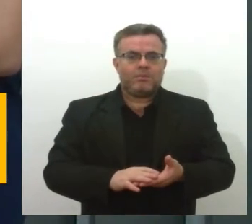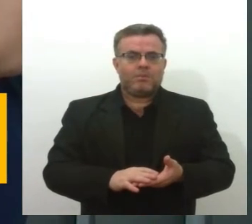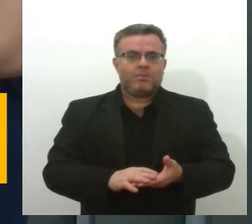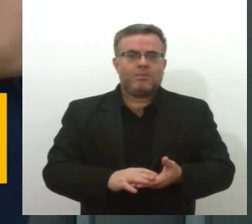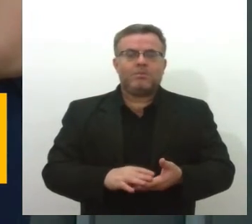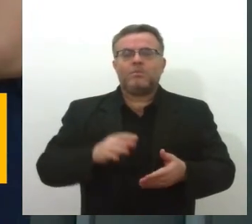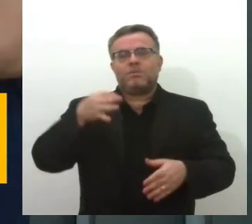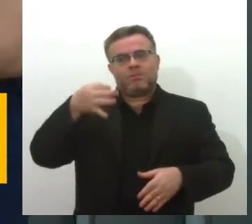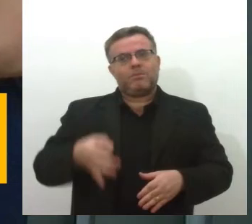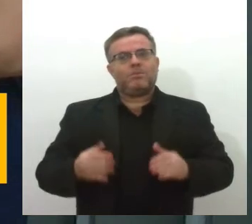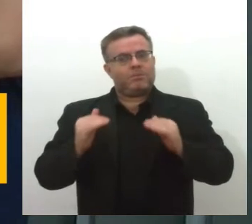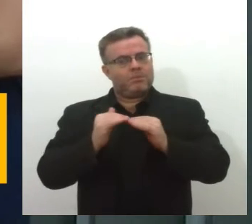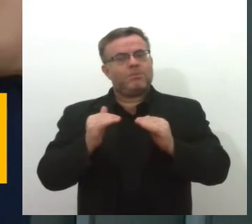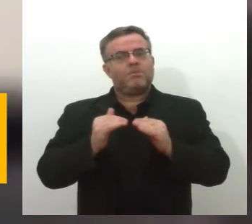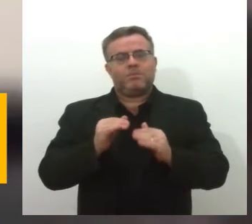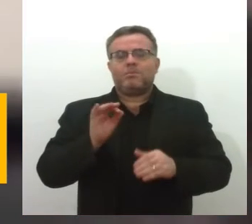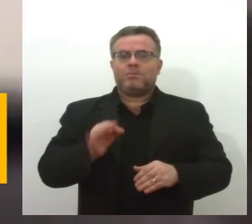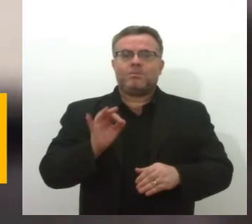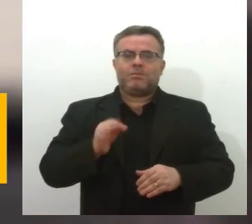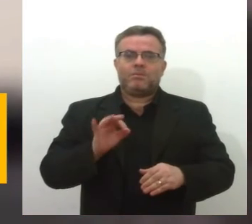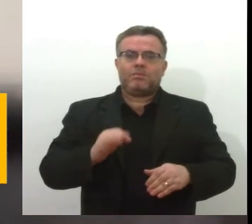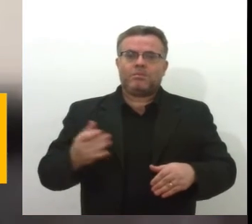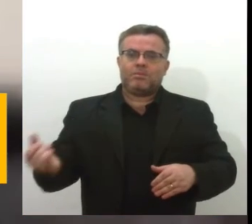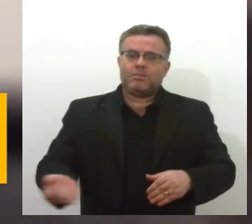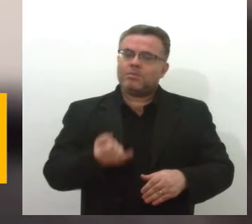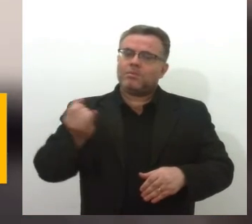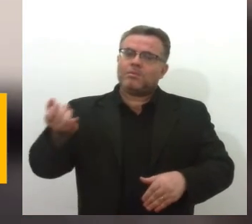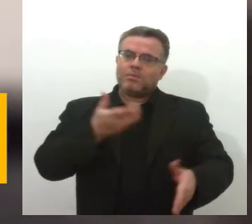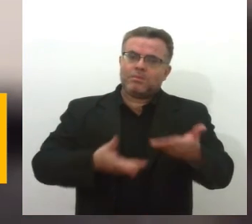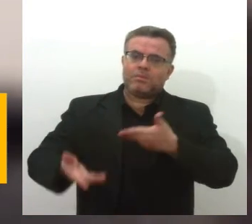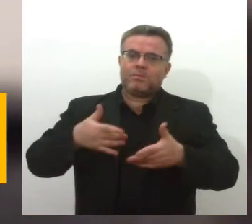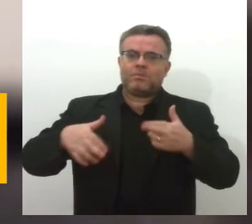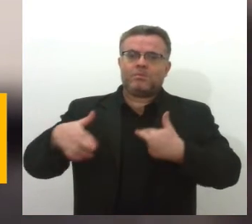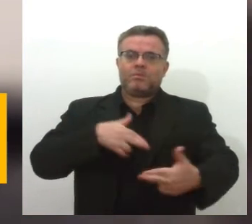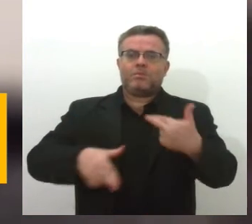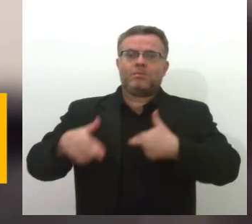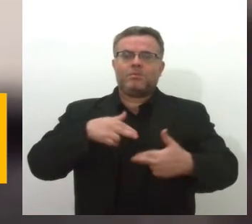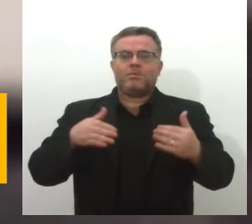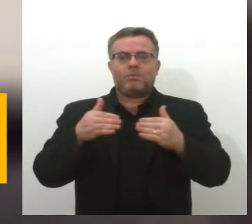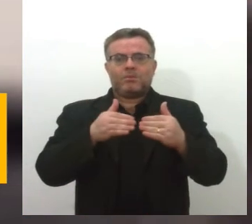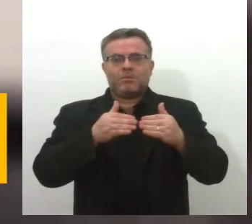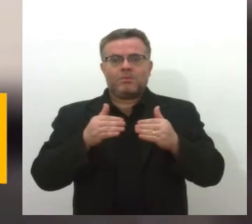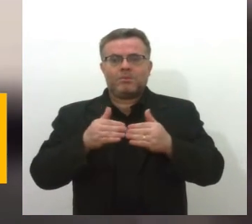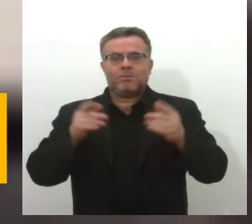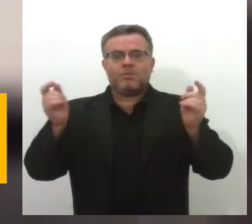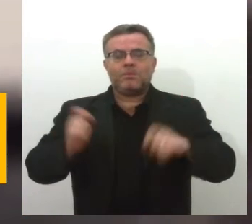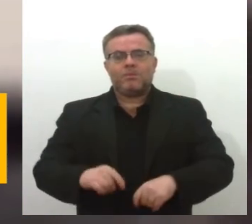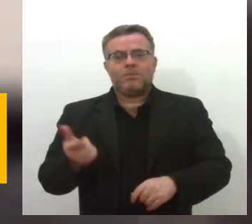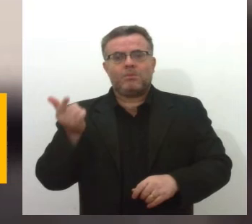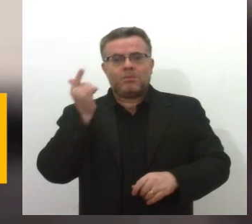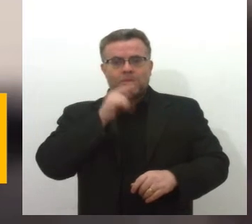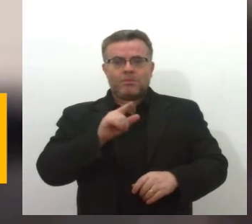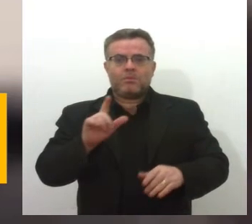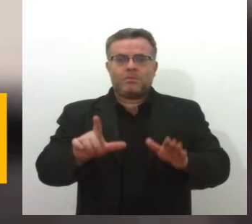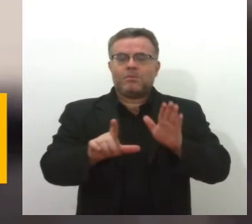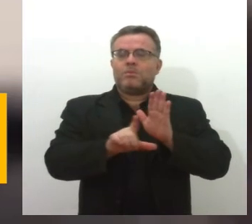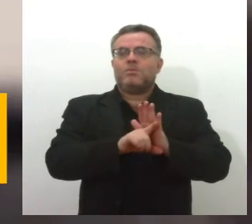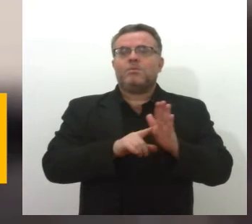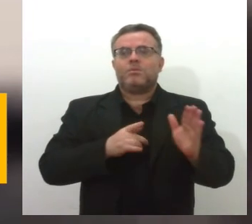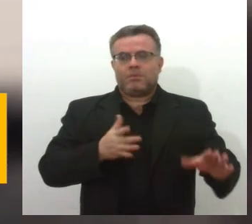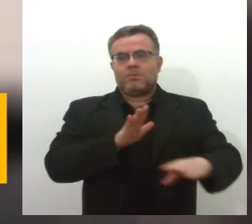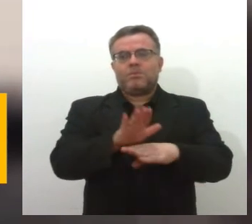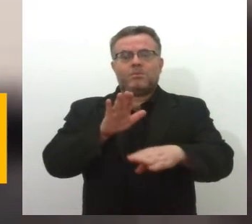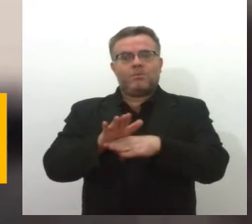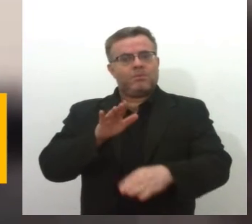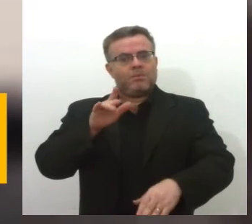Com certeza. Foi de tamanha importância essa legislação, principalmente a uma conquista para